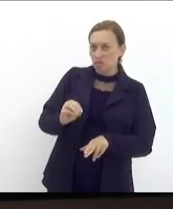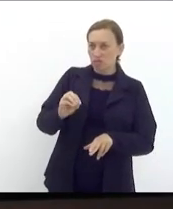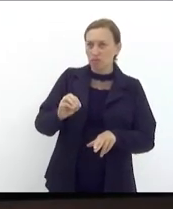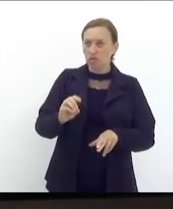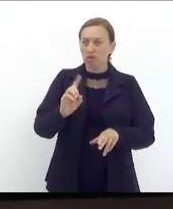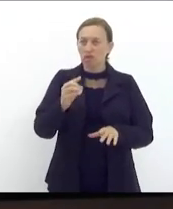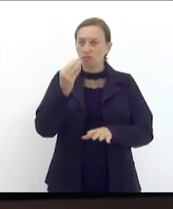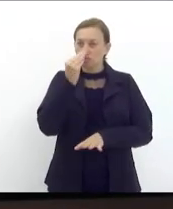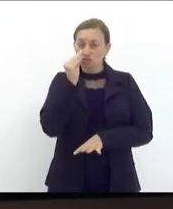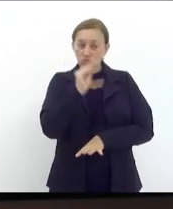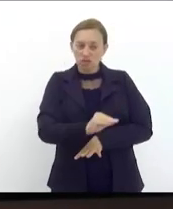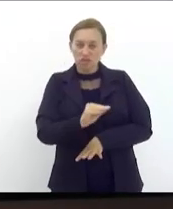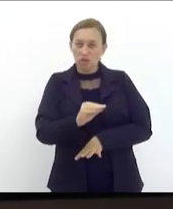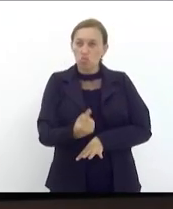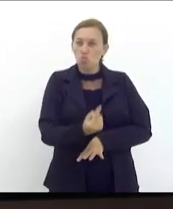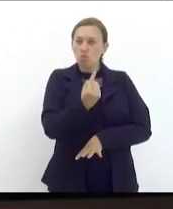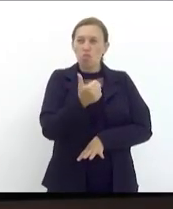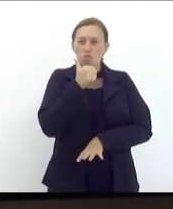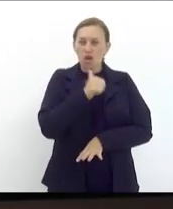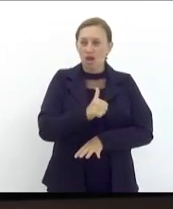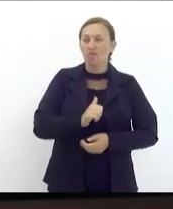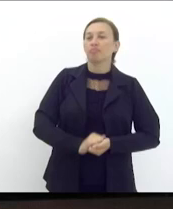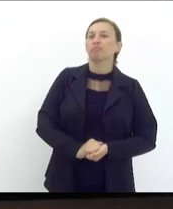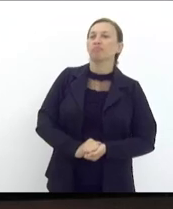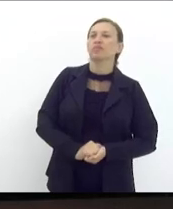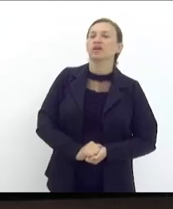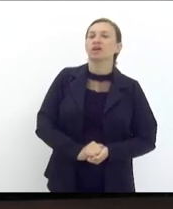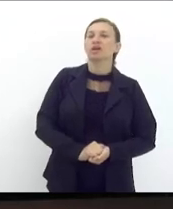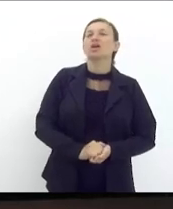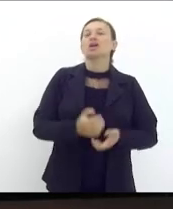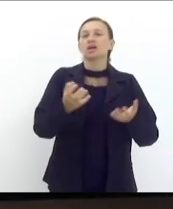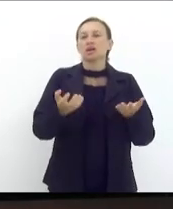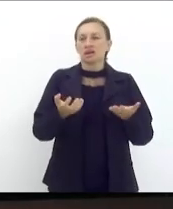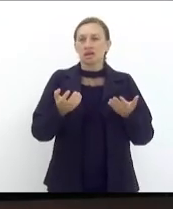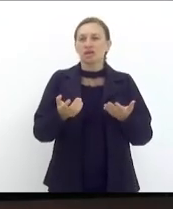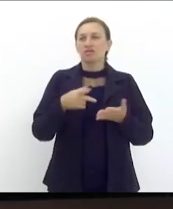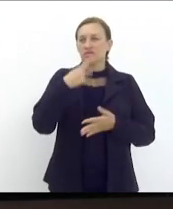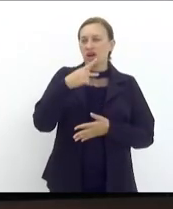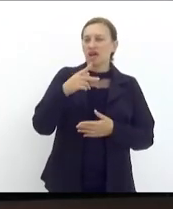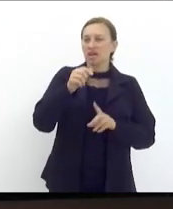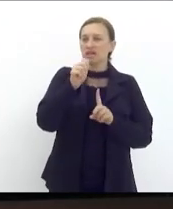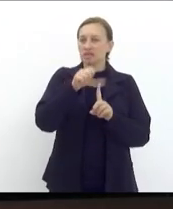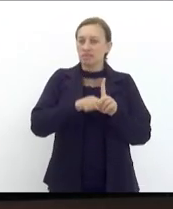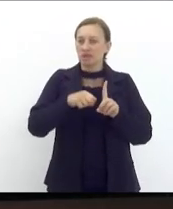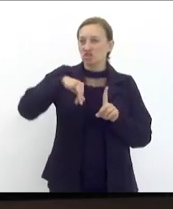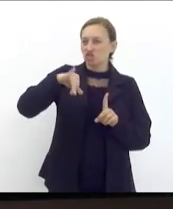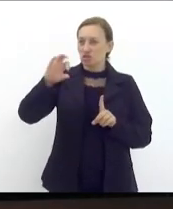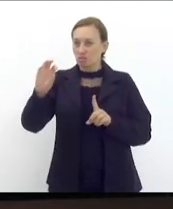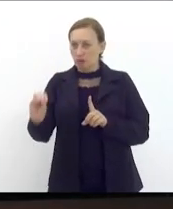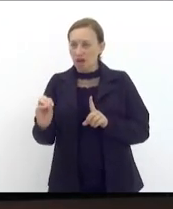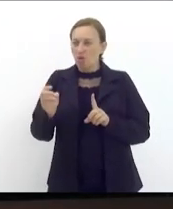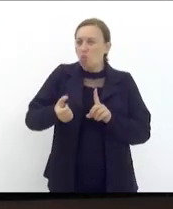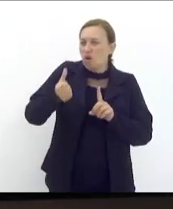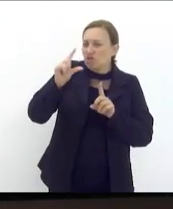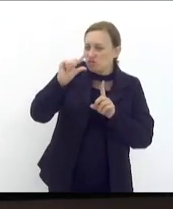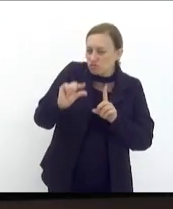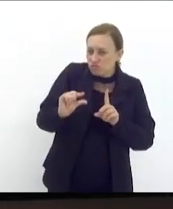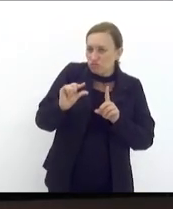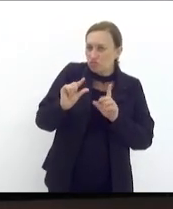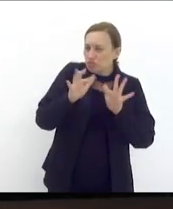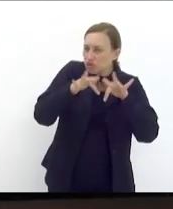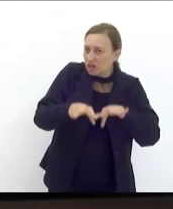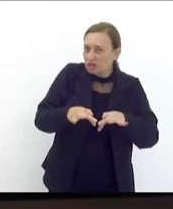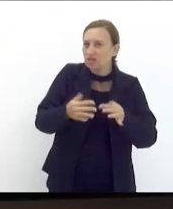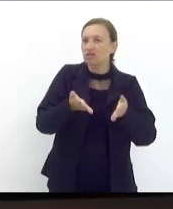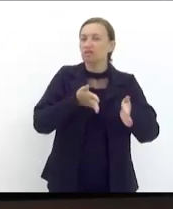mulher para trás. E, presidente, eu queria finalizar, eu gostaria de falar que nesse mês de maio, quase no finalzinho, estamos